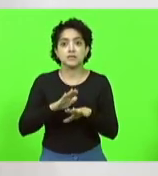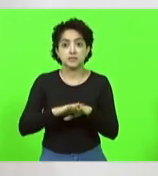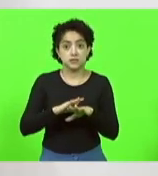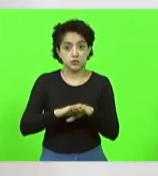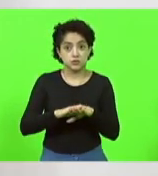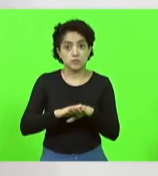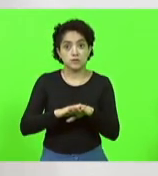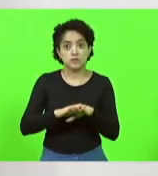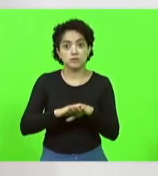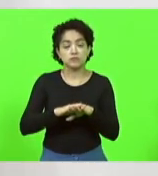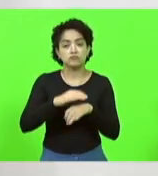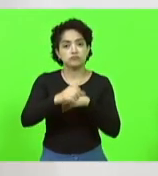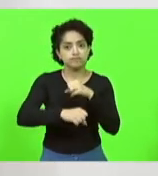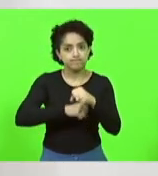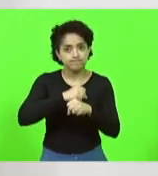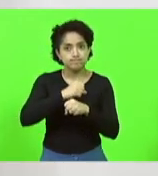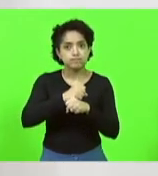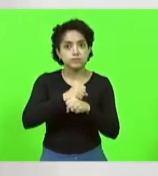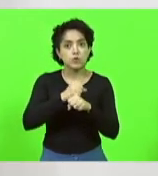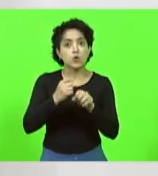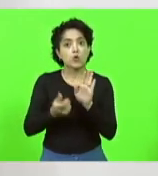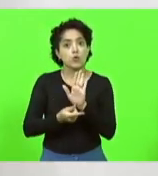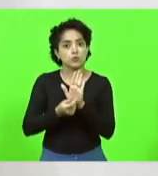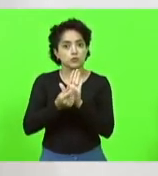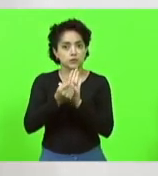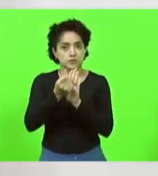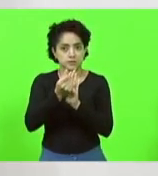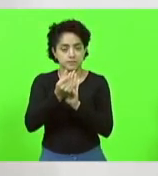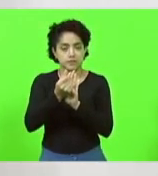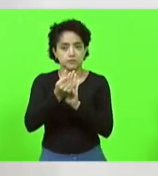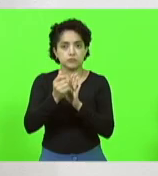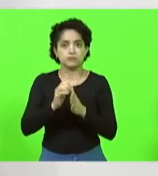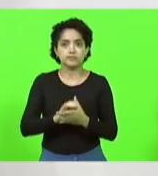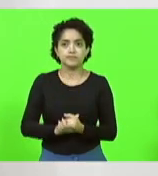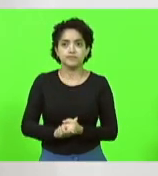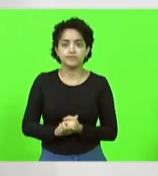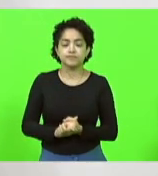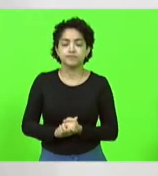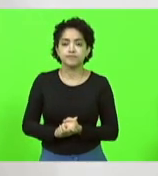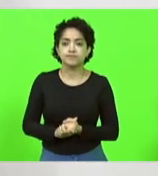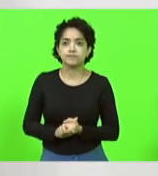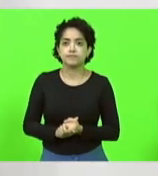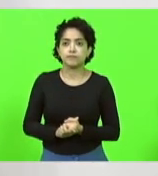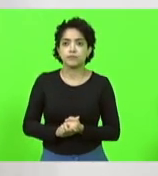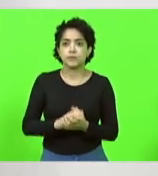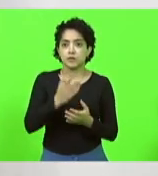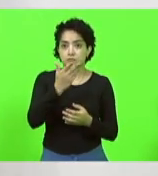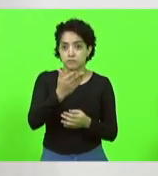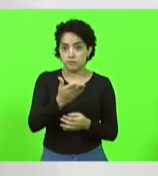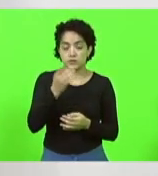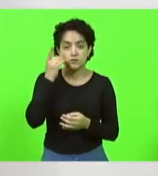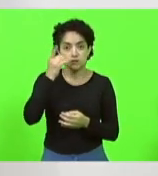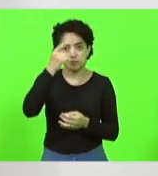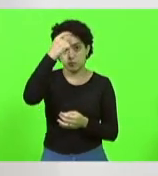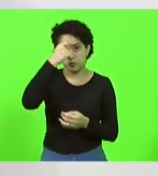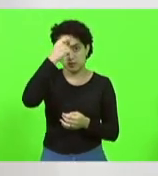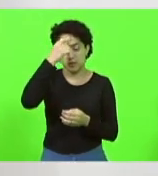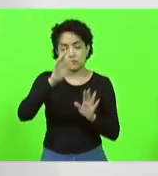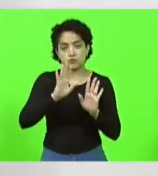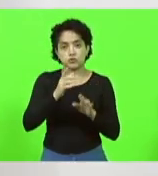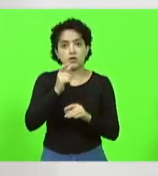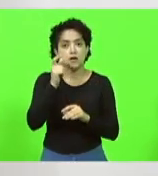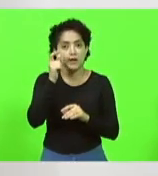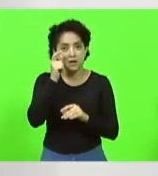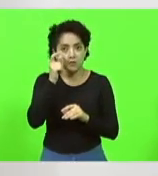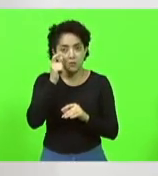plurianual, sejam no orçamento anual. deputado Maurício, Vossa Excelência, que já acompanha tantos anos